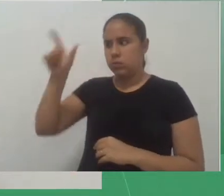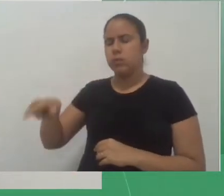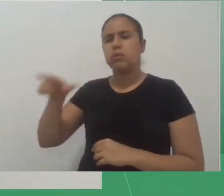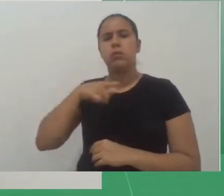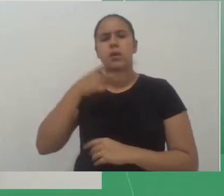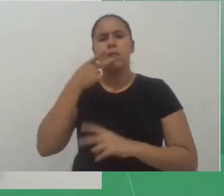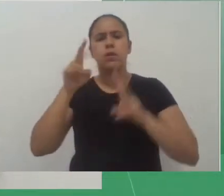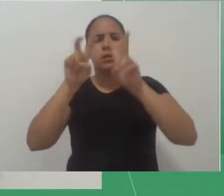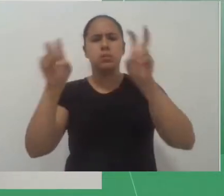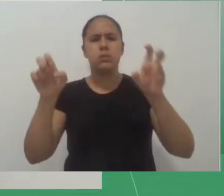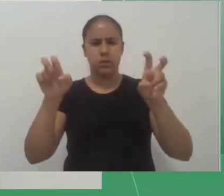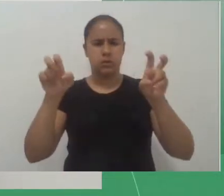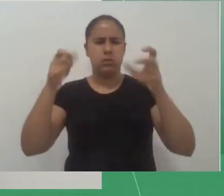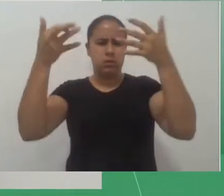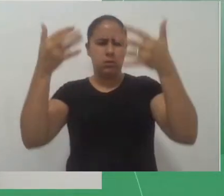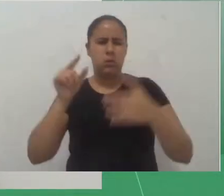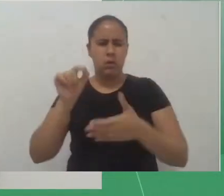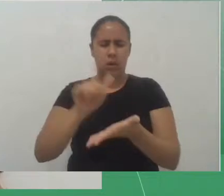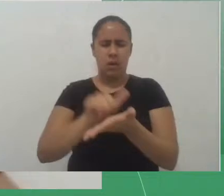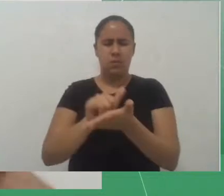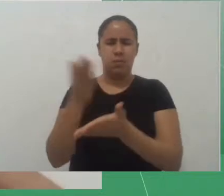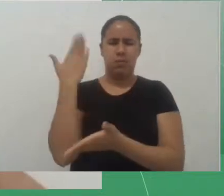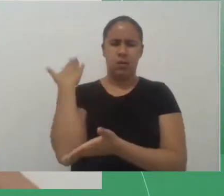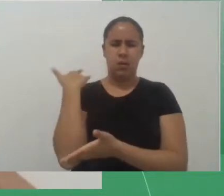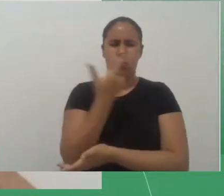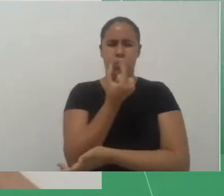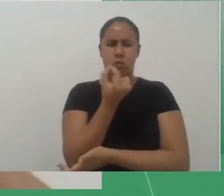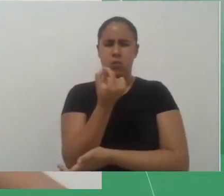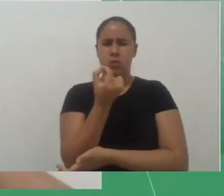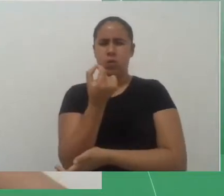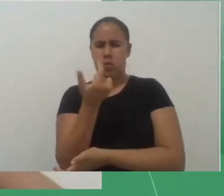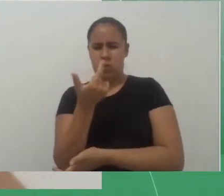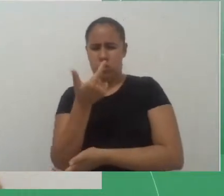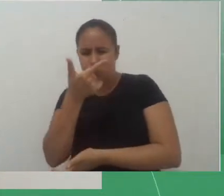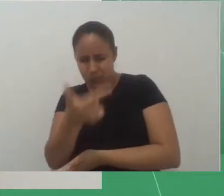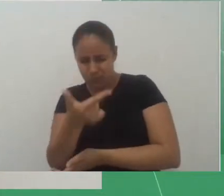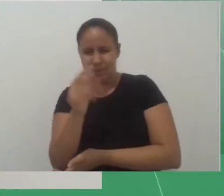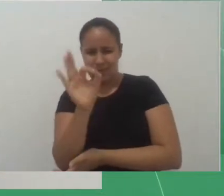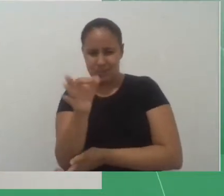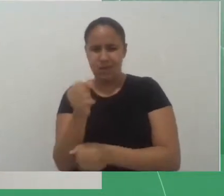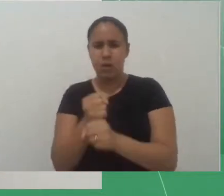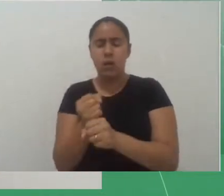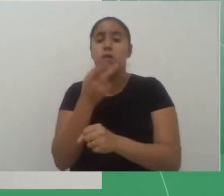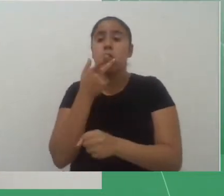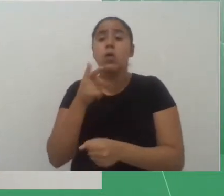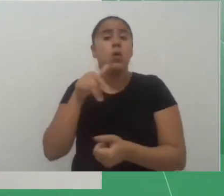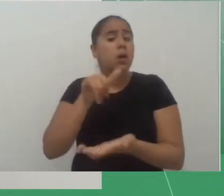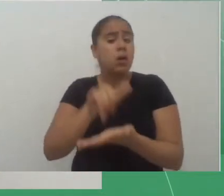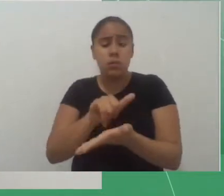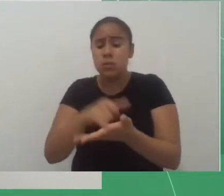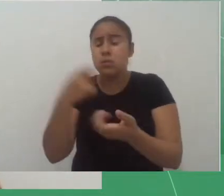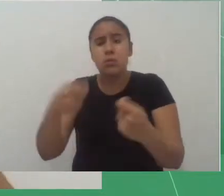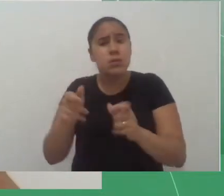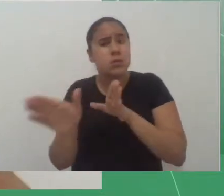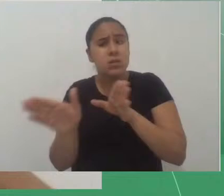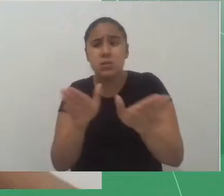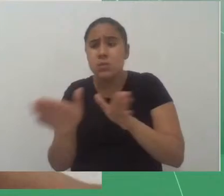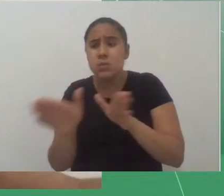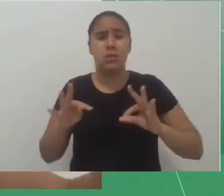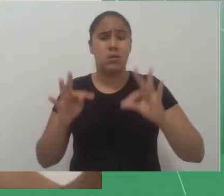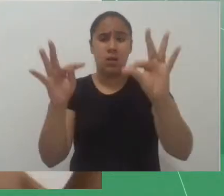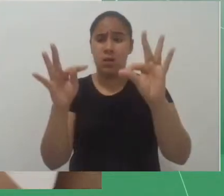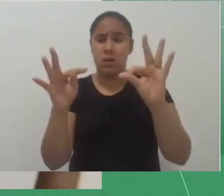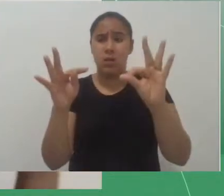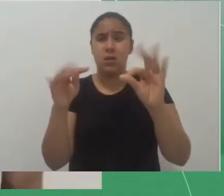aplicativos em 2012 em 2012 ele fala os aplicativos precisam de acessibilidade digital e a gente leva essa